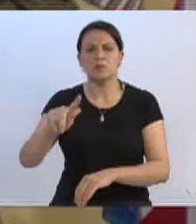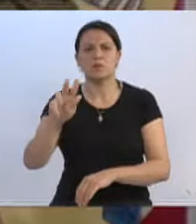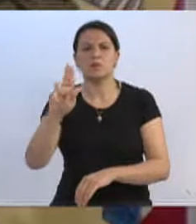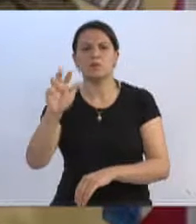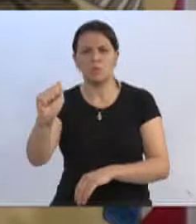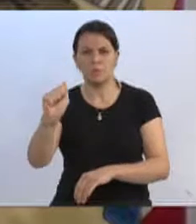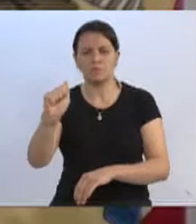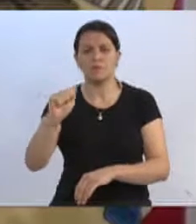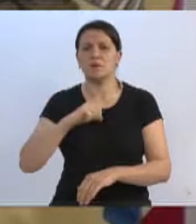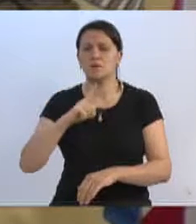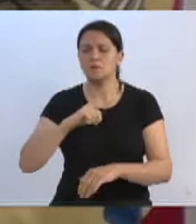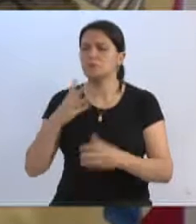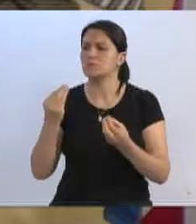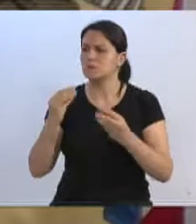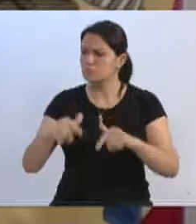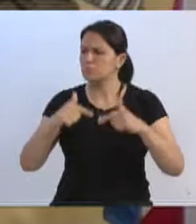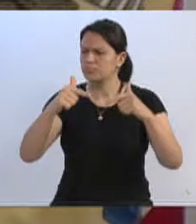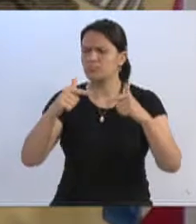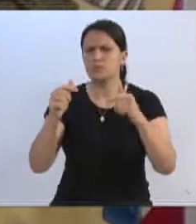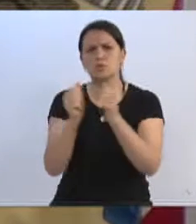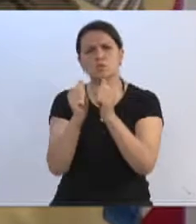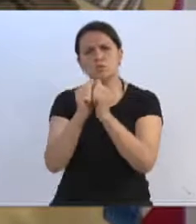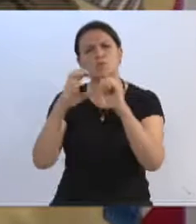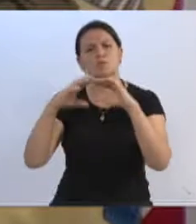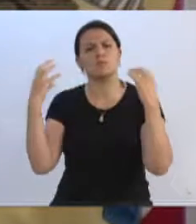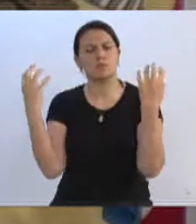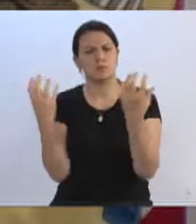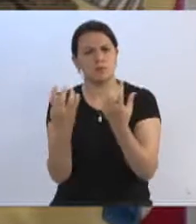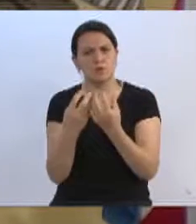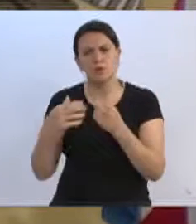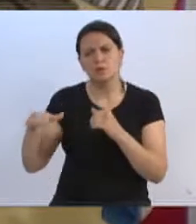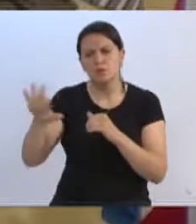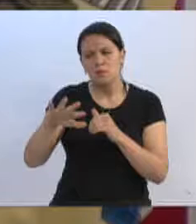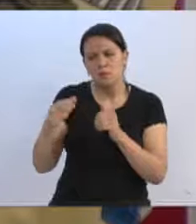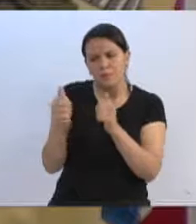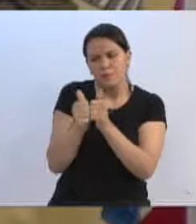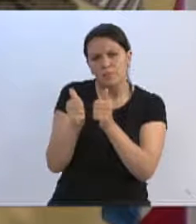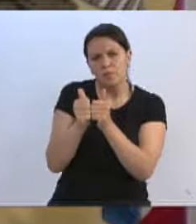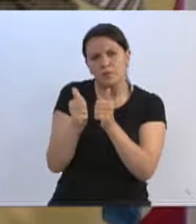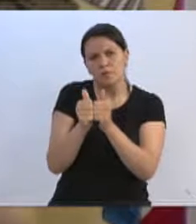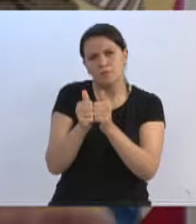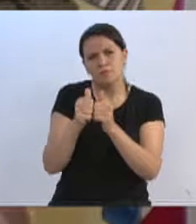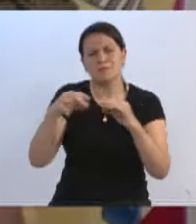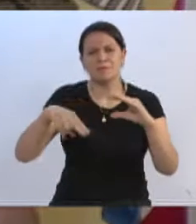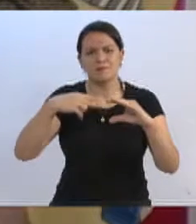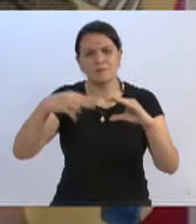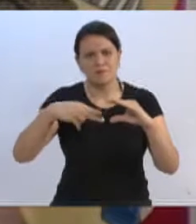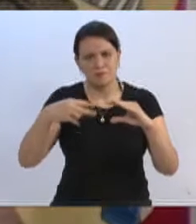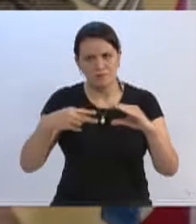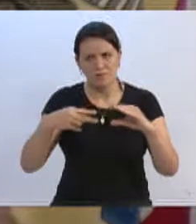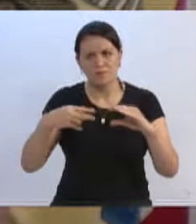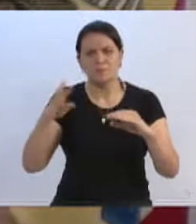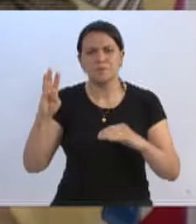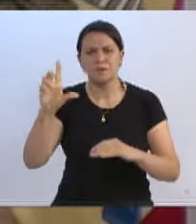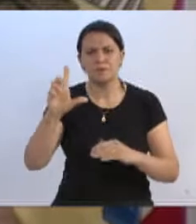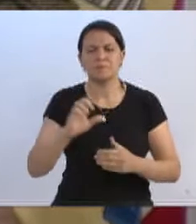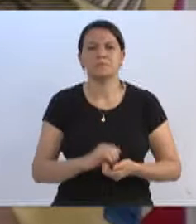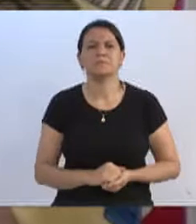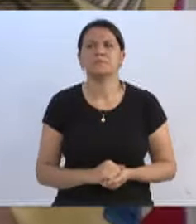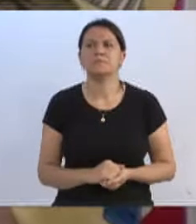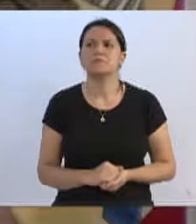ações lá também em prol daquela comunidade, aqui, próxima, bem próxima aqui da nossa sede, inclusive, da Câmara de Vereadores de Blumenau.